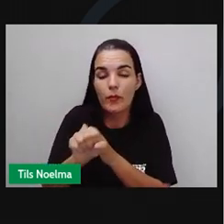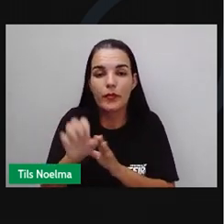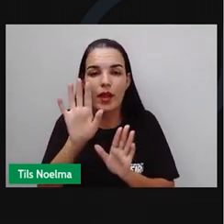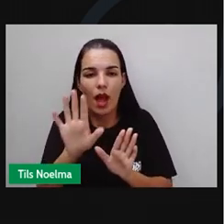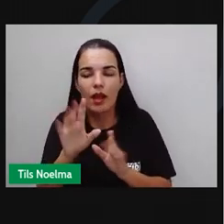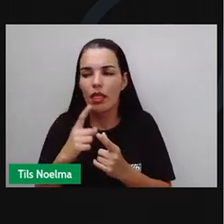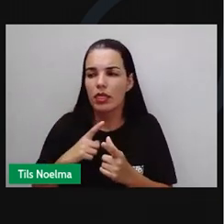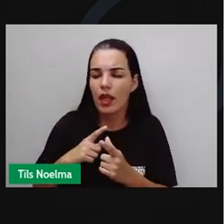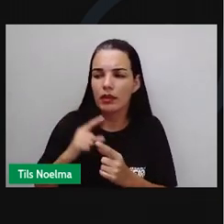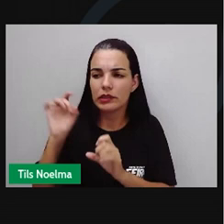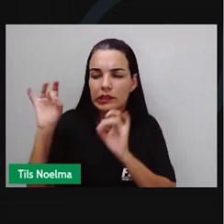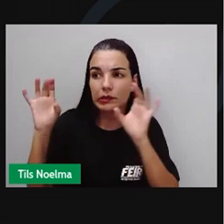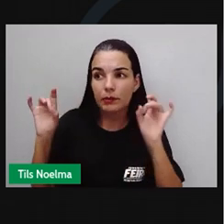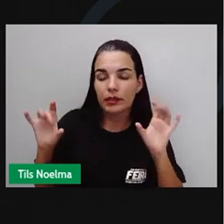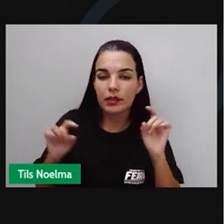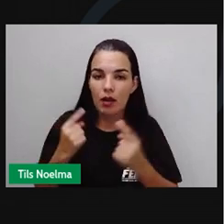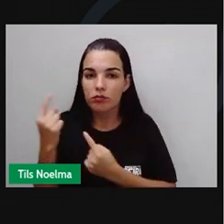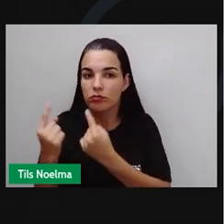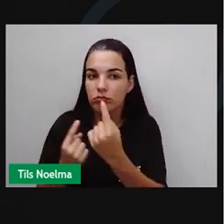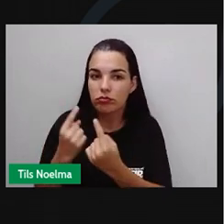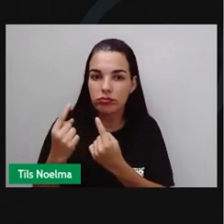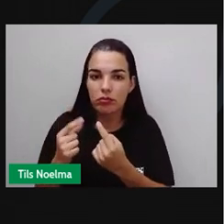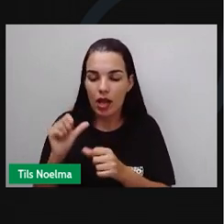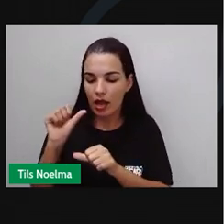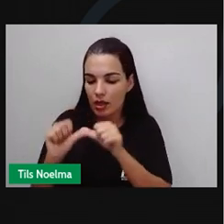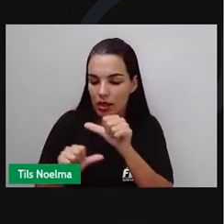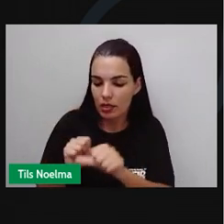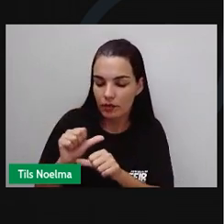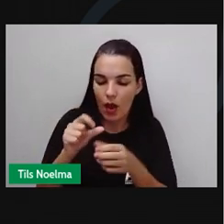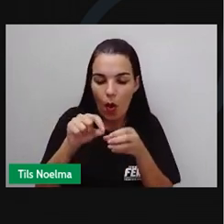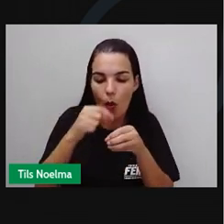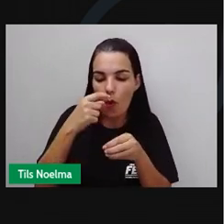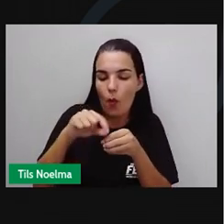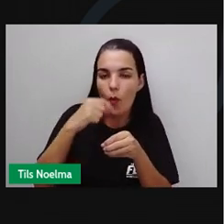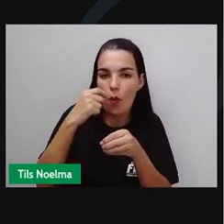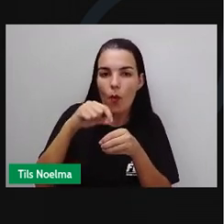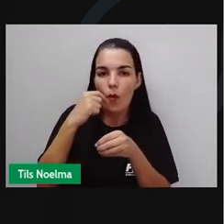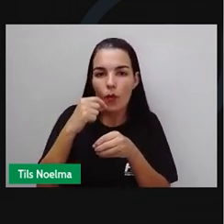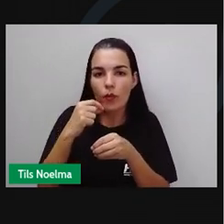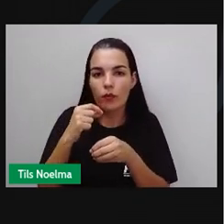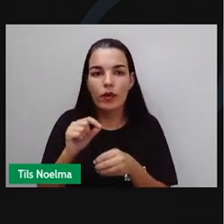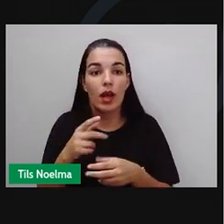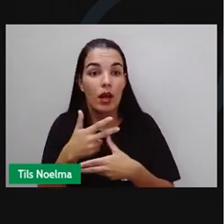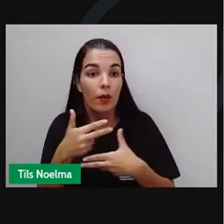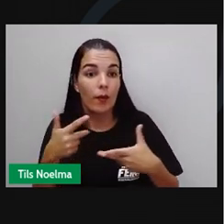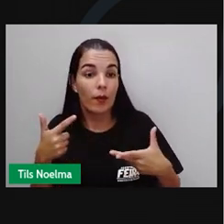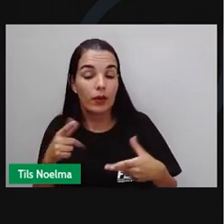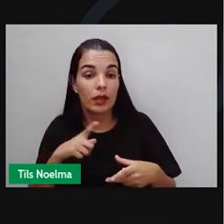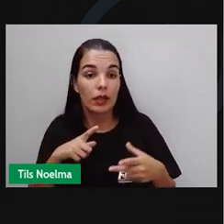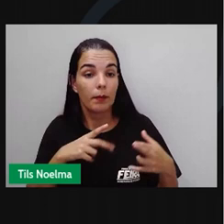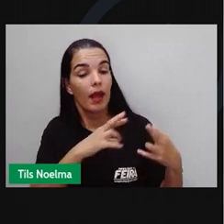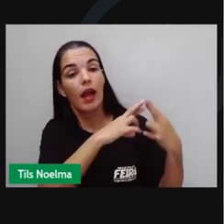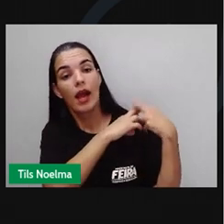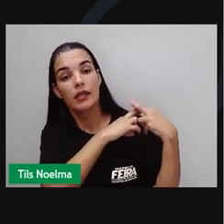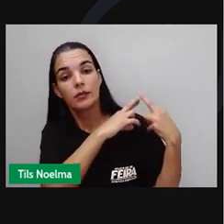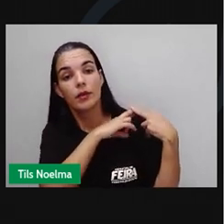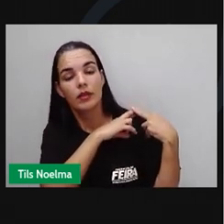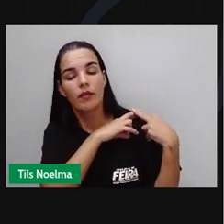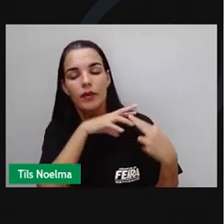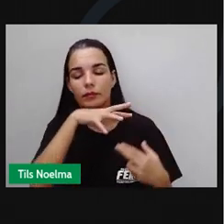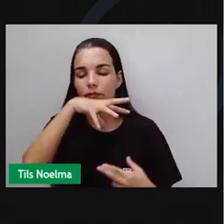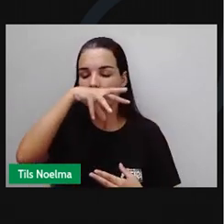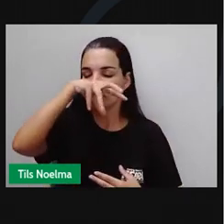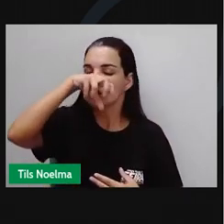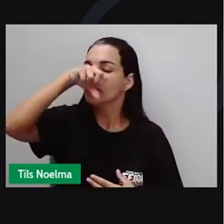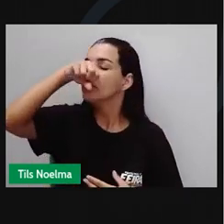especial de bactérias transforma um composto azedo do suco de uva em outros mais palatáveis, responsáveis por alguns dos aromas dos